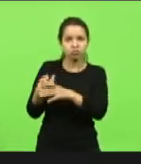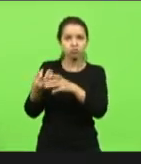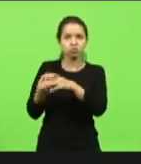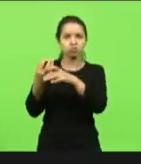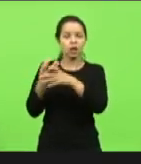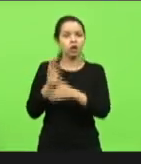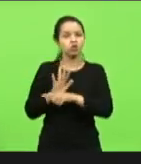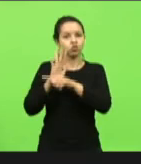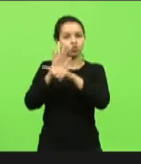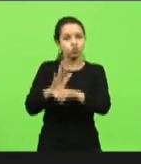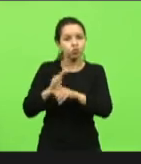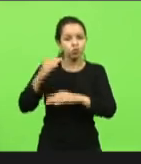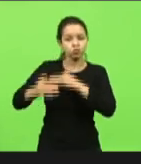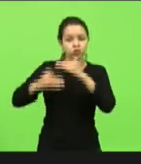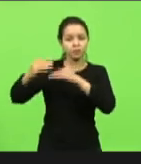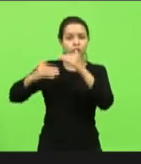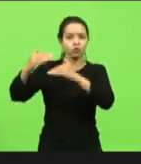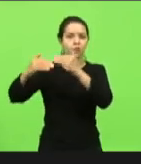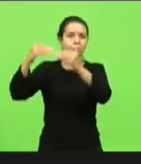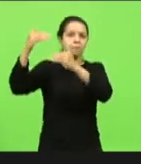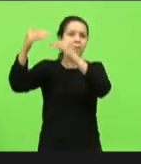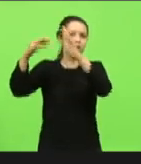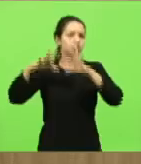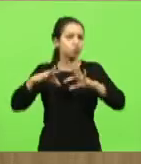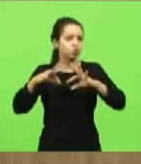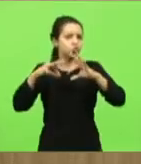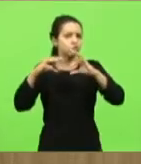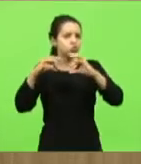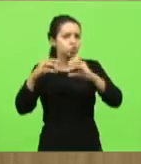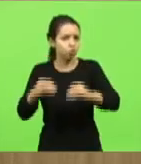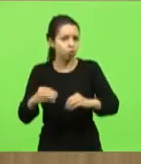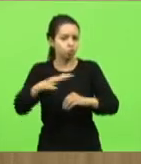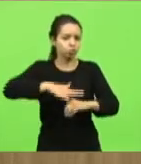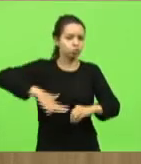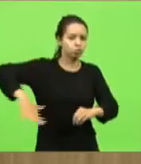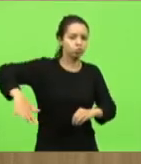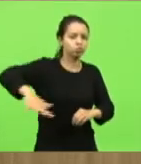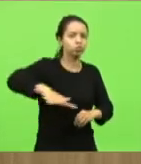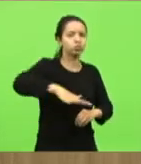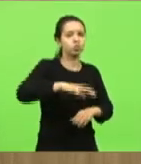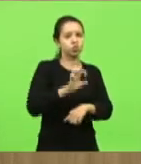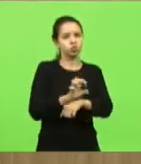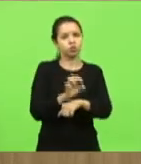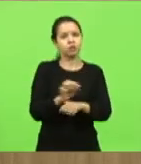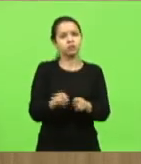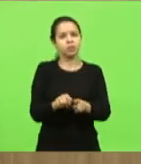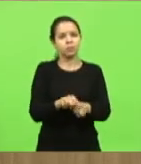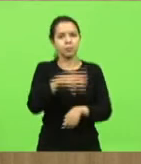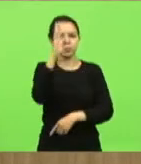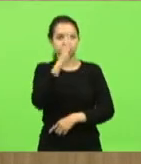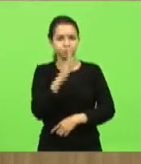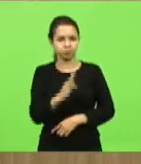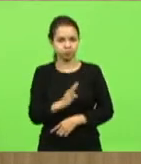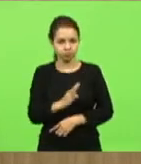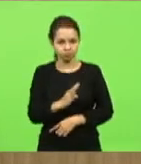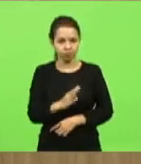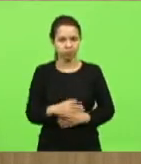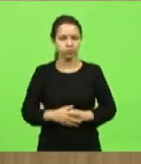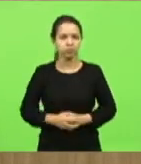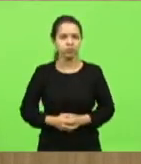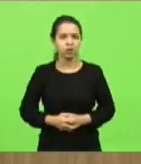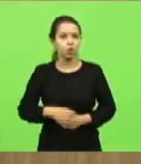desenvolvimento de todo o nosso Estado e do nosso país o